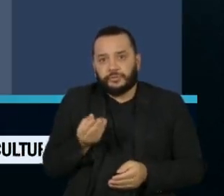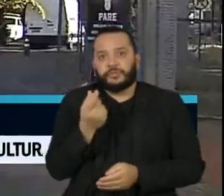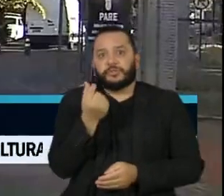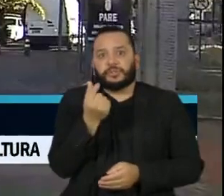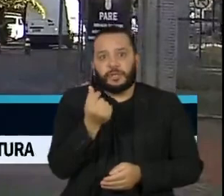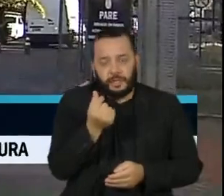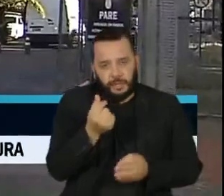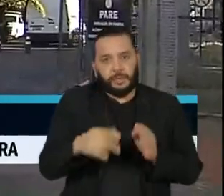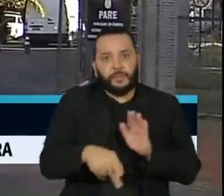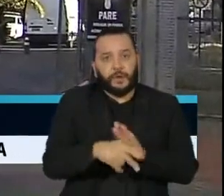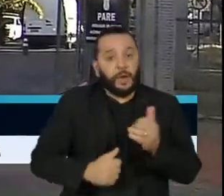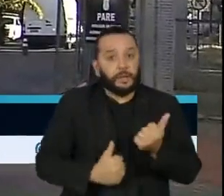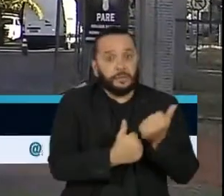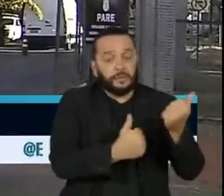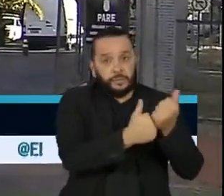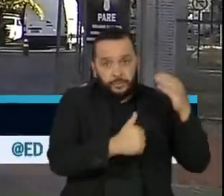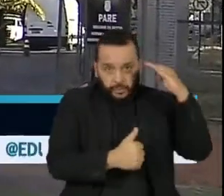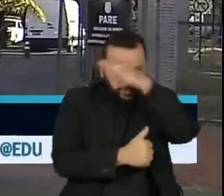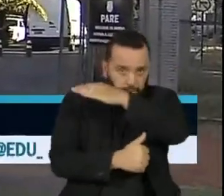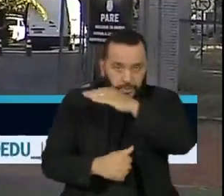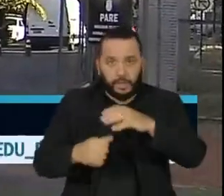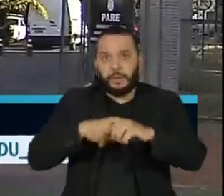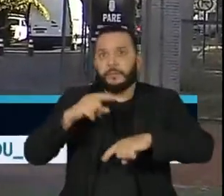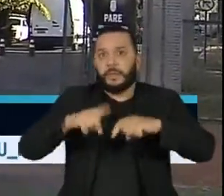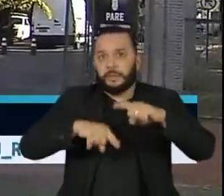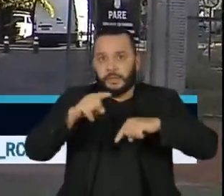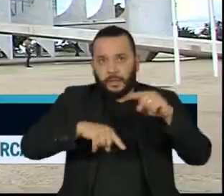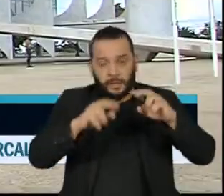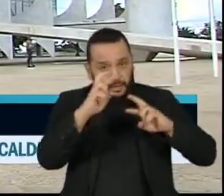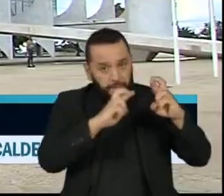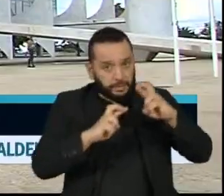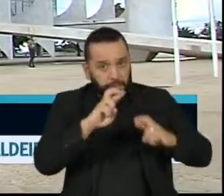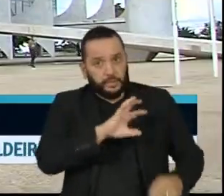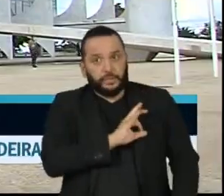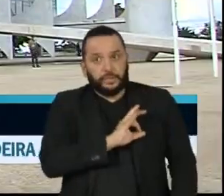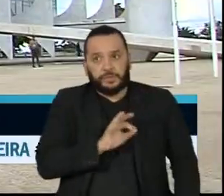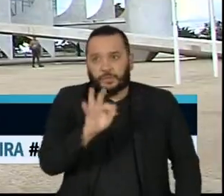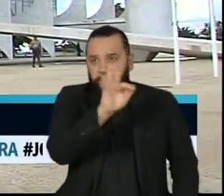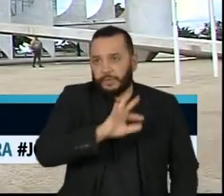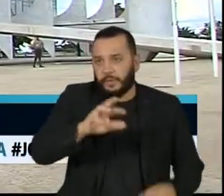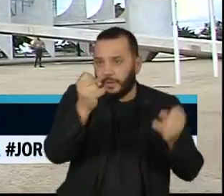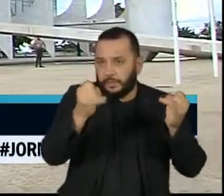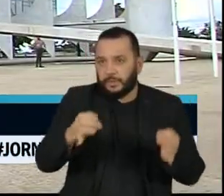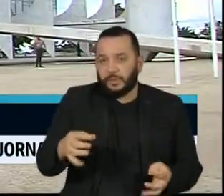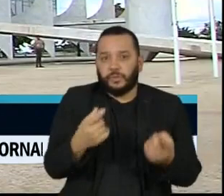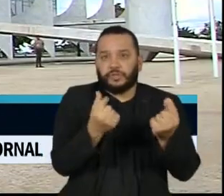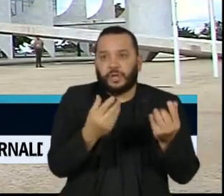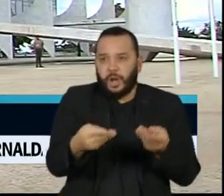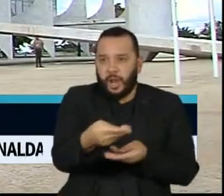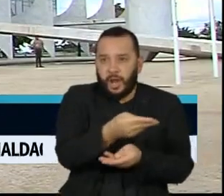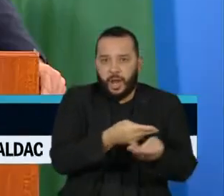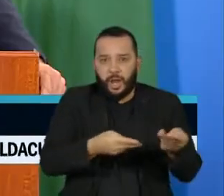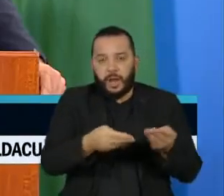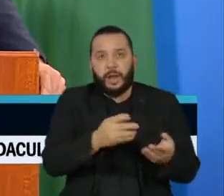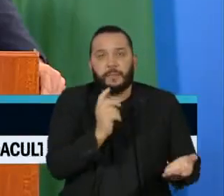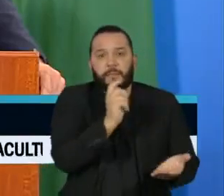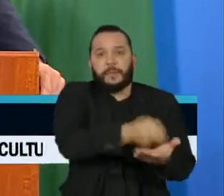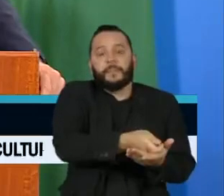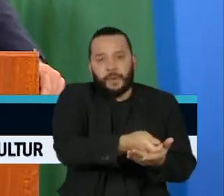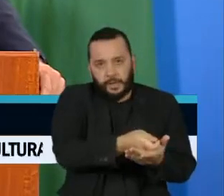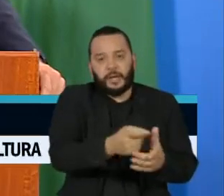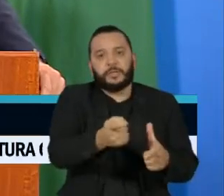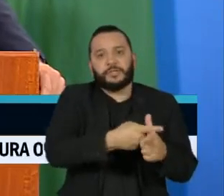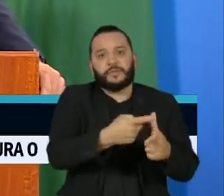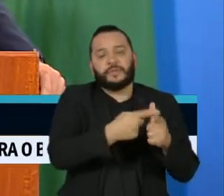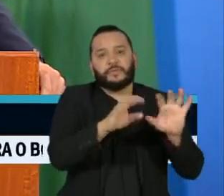Bolsonaro. O material analisado pela Polícia Federal tem indícios de que as movimentações foram feitas para pagar contas pessoais da família do